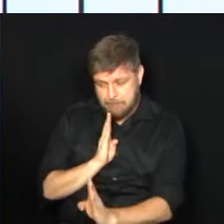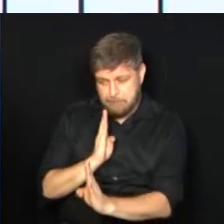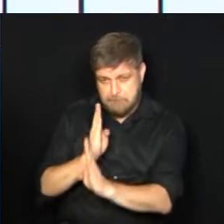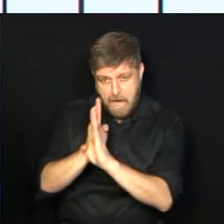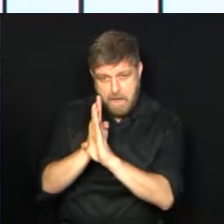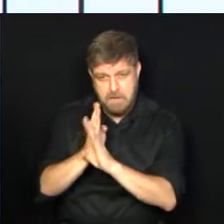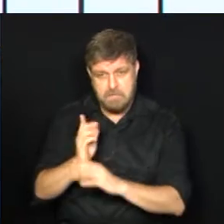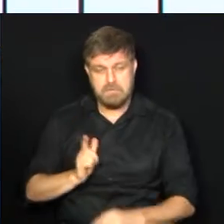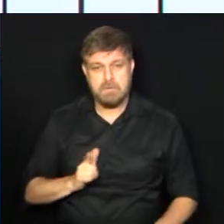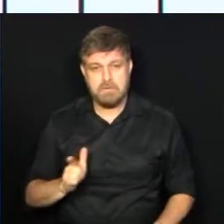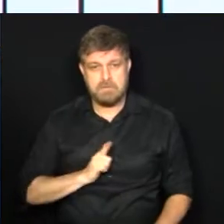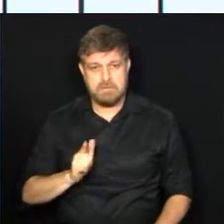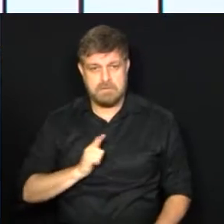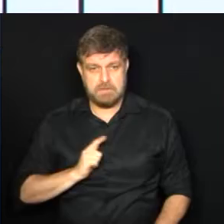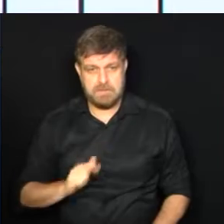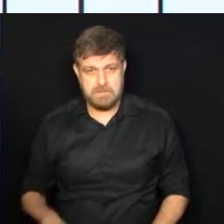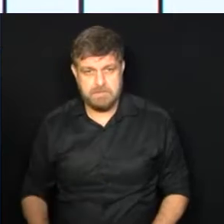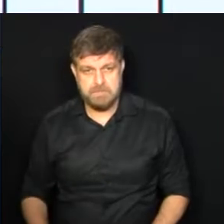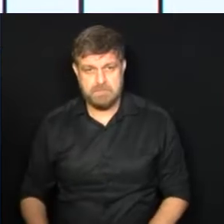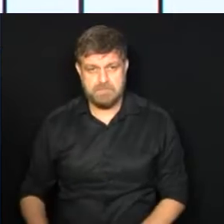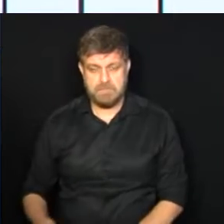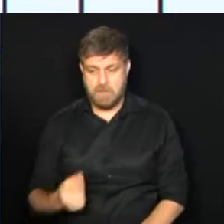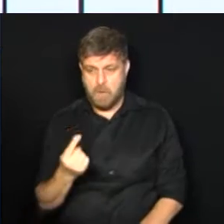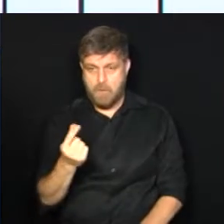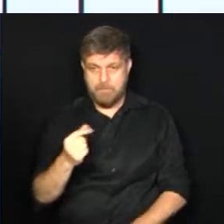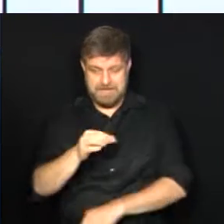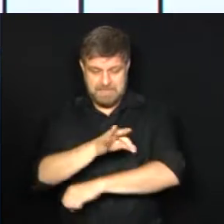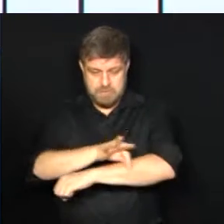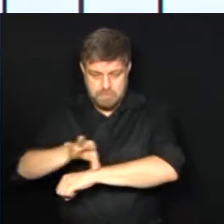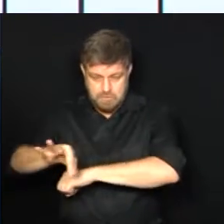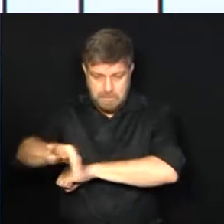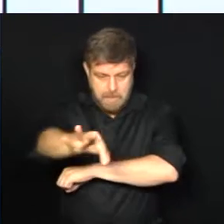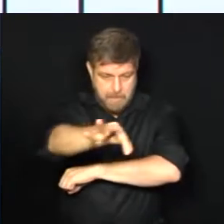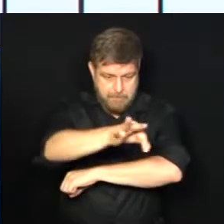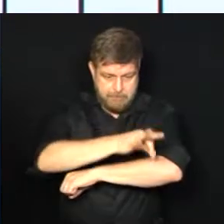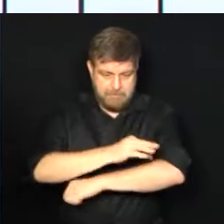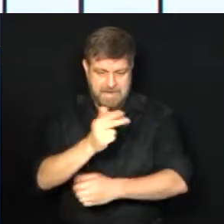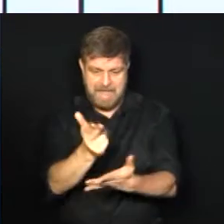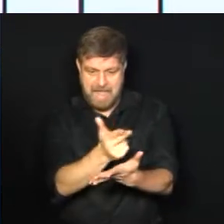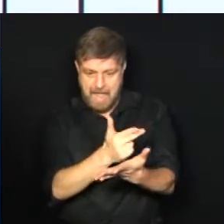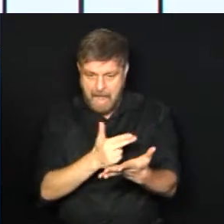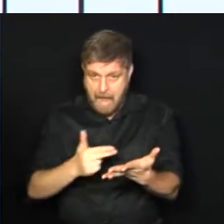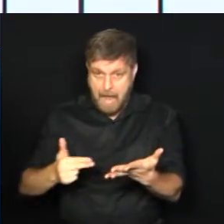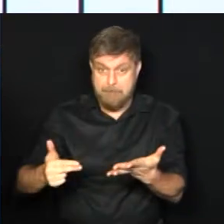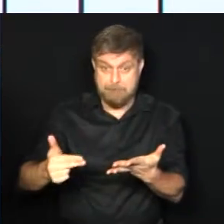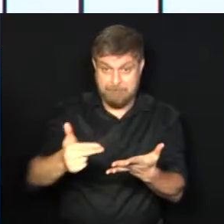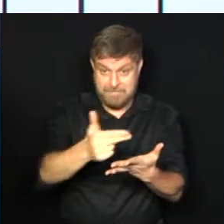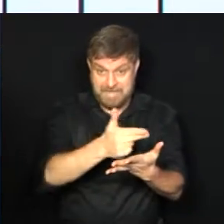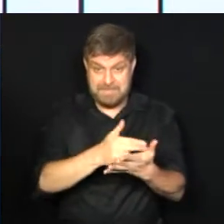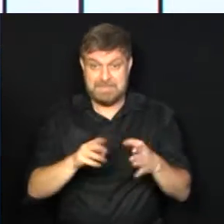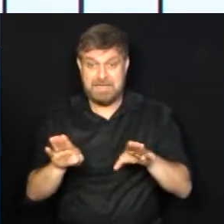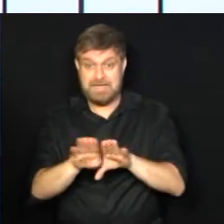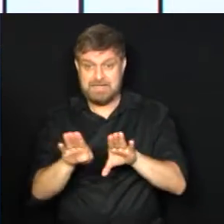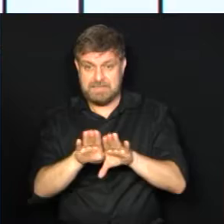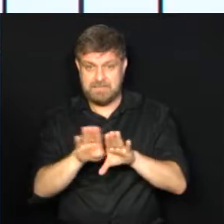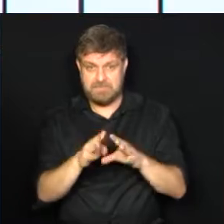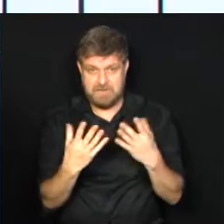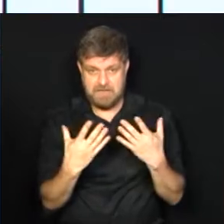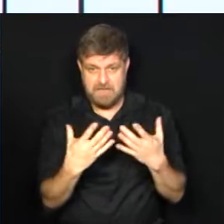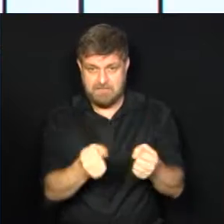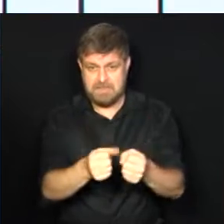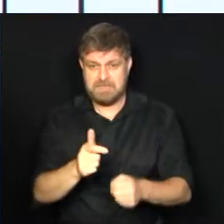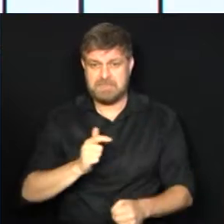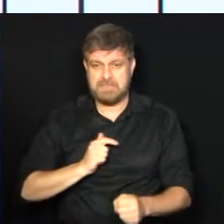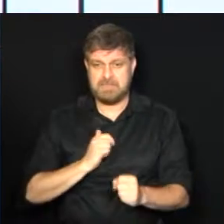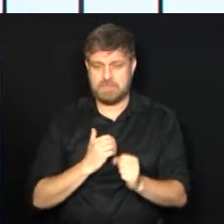decisão fundamentada no valor da planta genérica, que também é aprovada, que ela seja